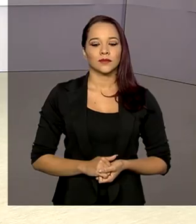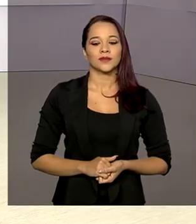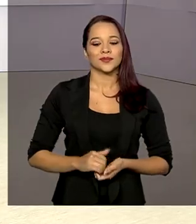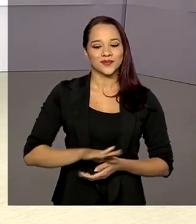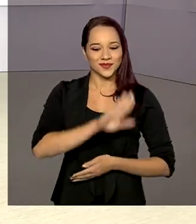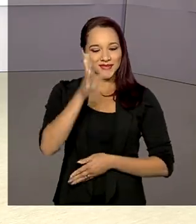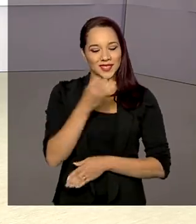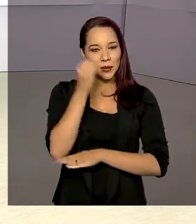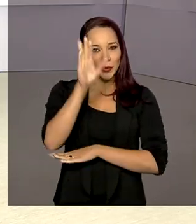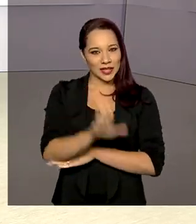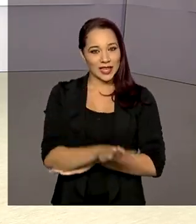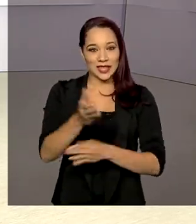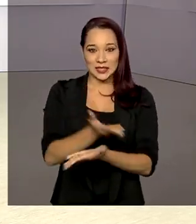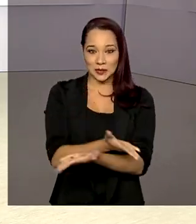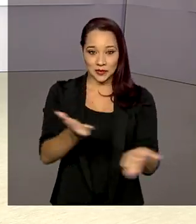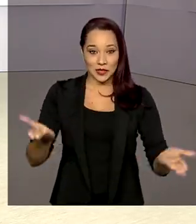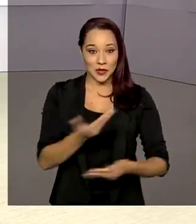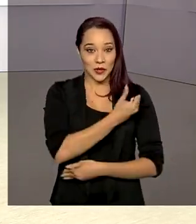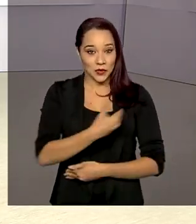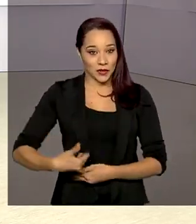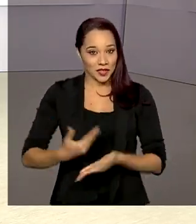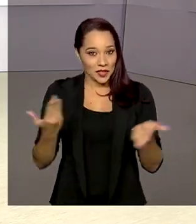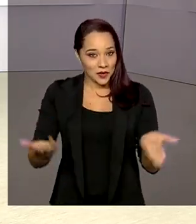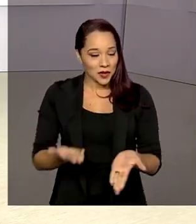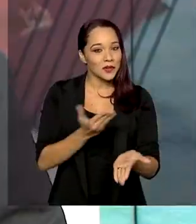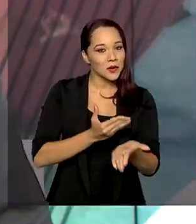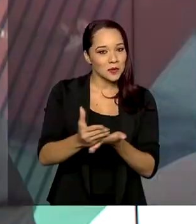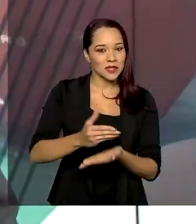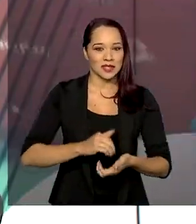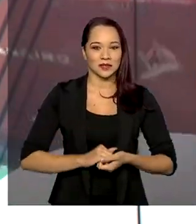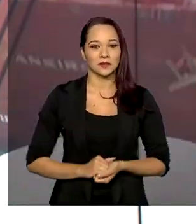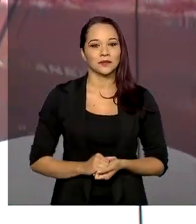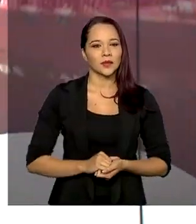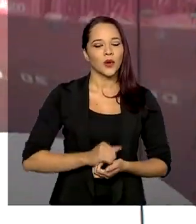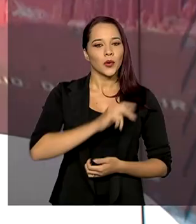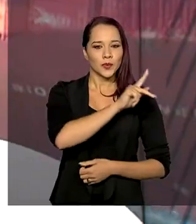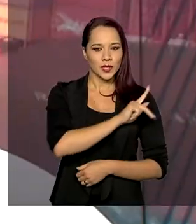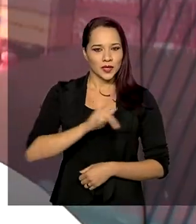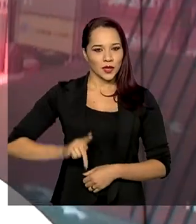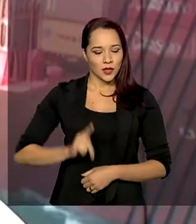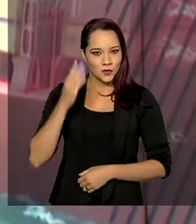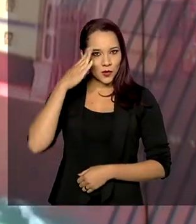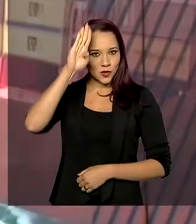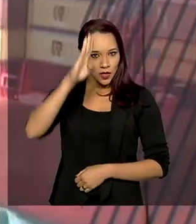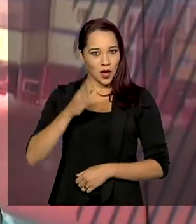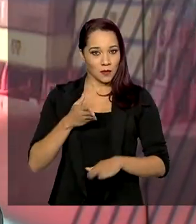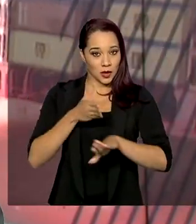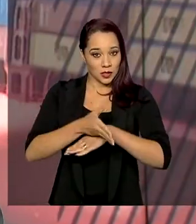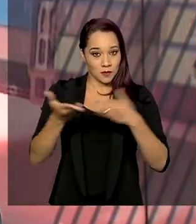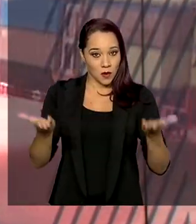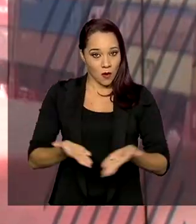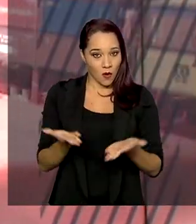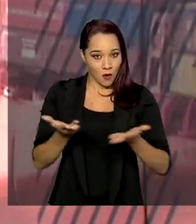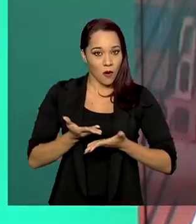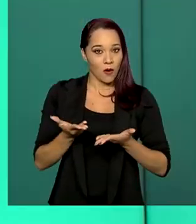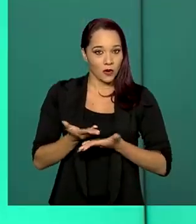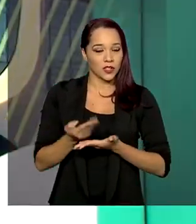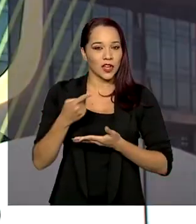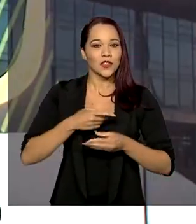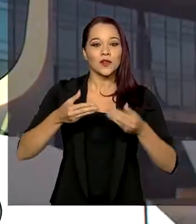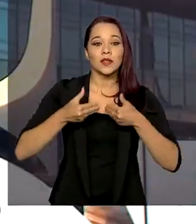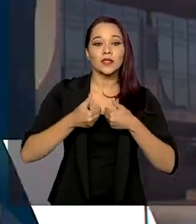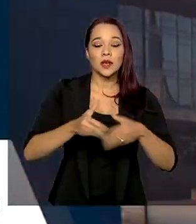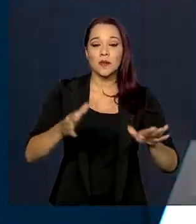Olá, boa tarde para você. O governo agora está no ar. O presidente Jair Bolsonaro participou agora há pouco do